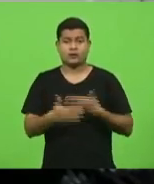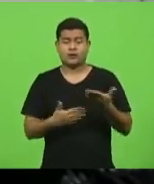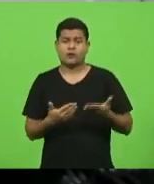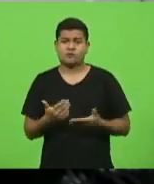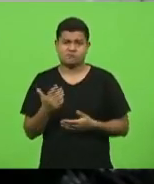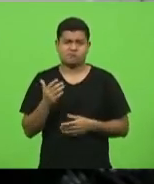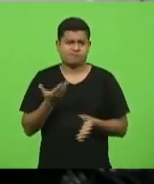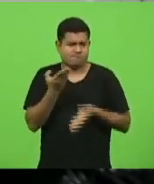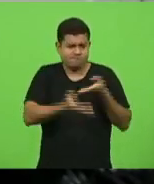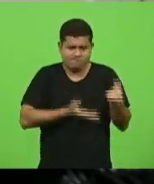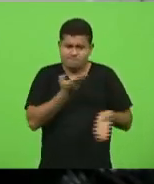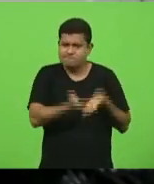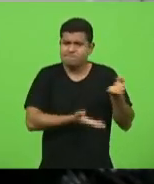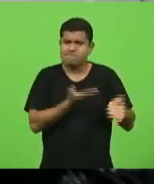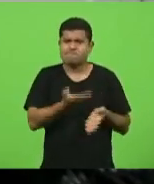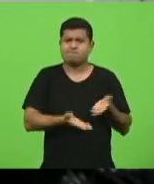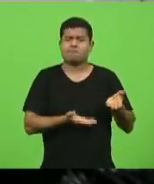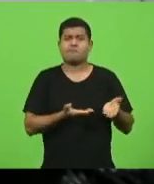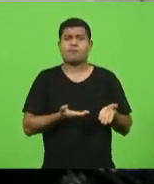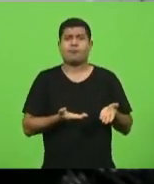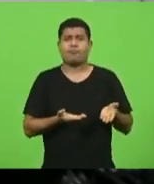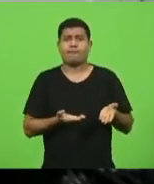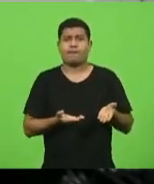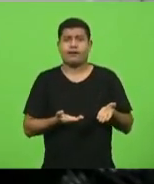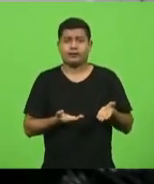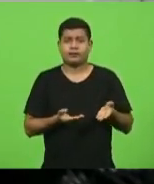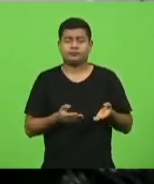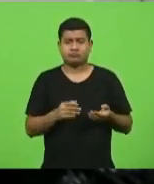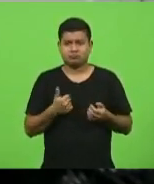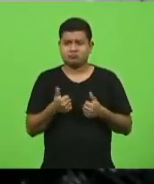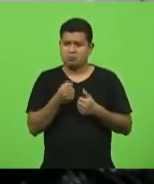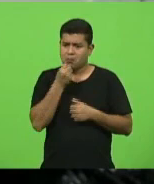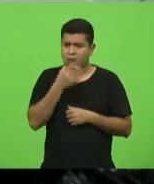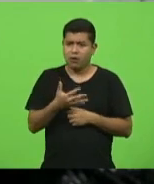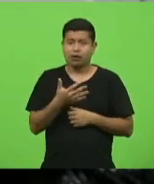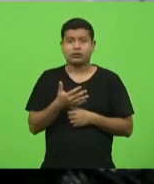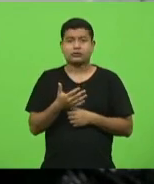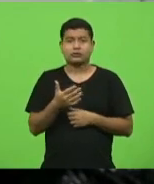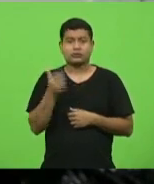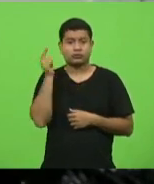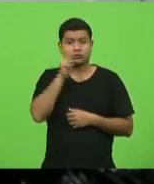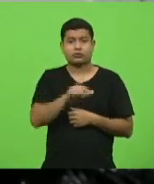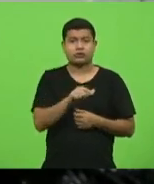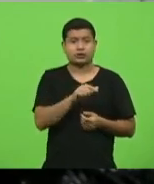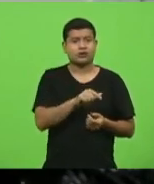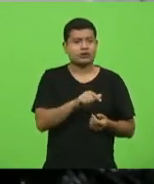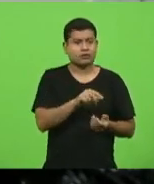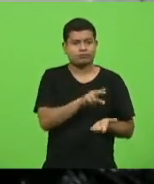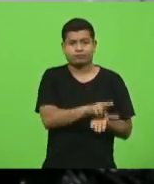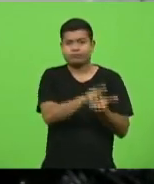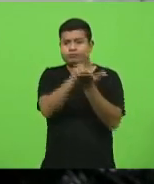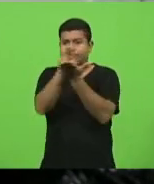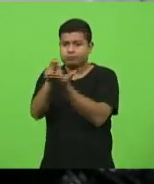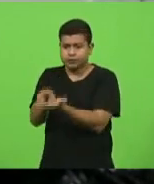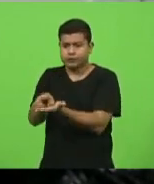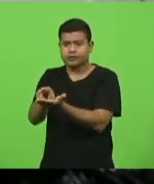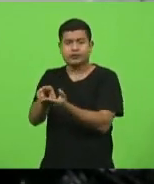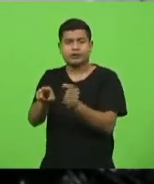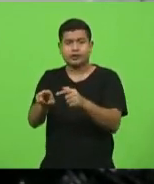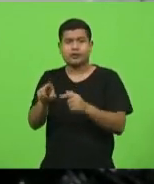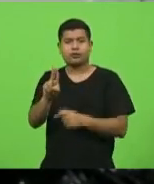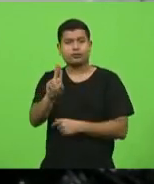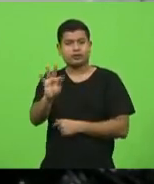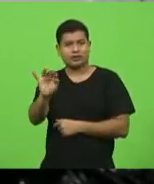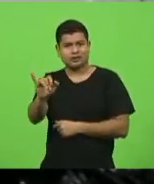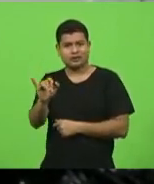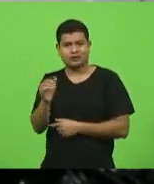homérica, podemos dizer assim, conseguir colocar ele numa unidade para ele poder ser atendido. porque a